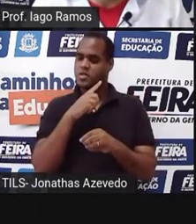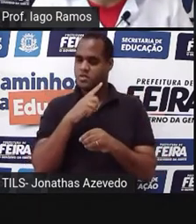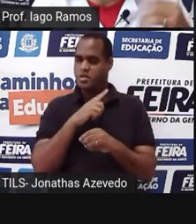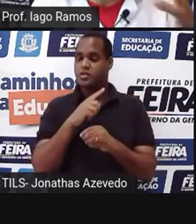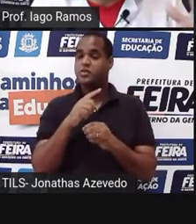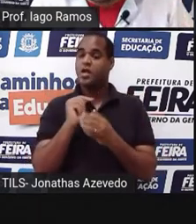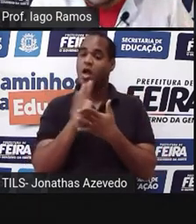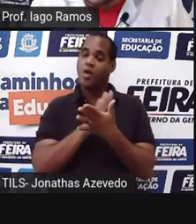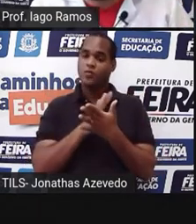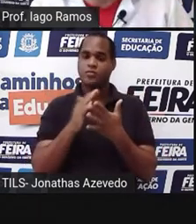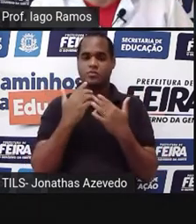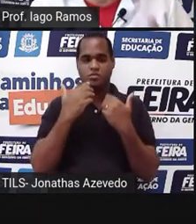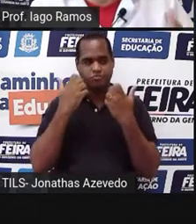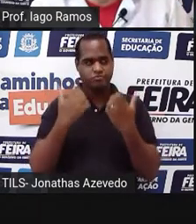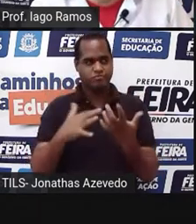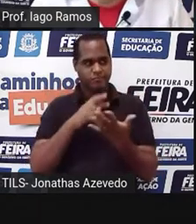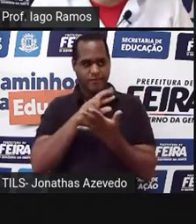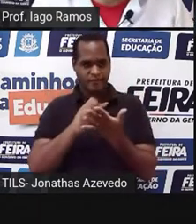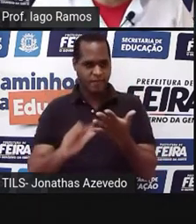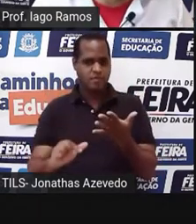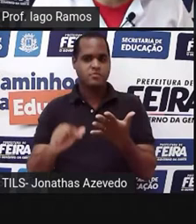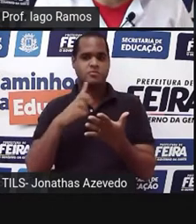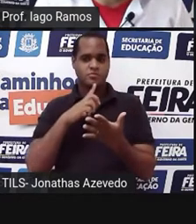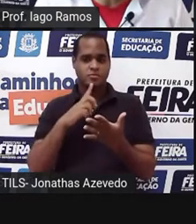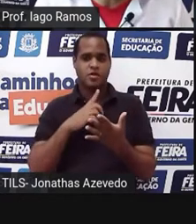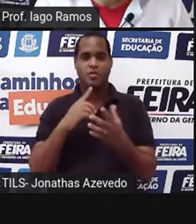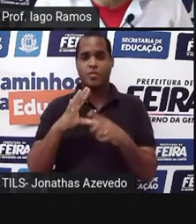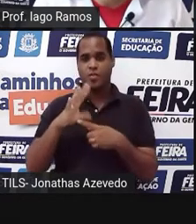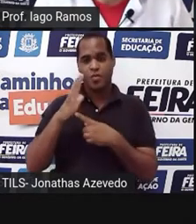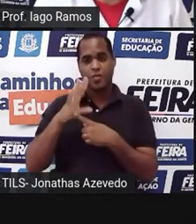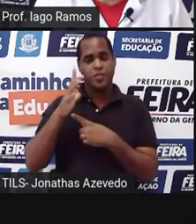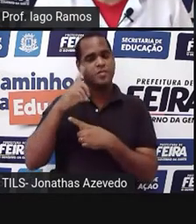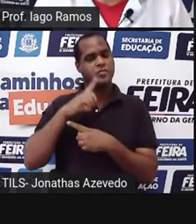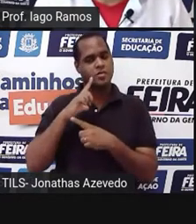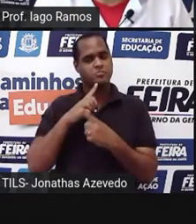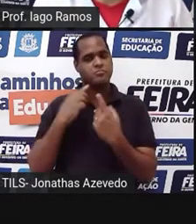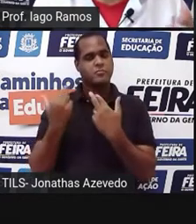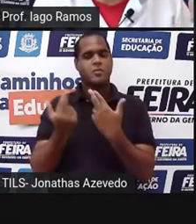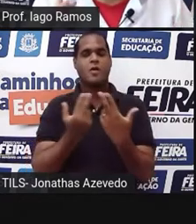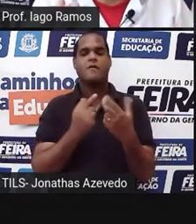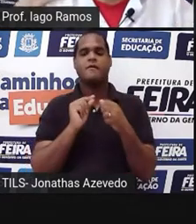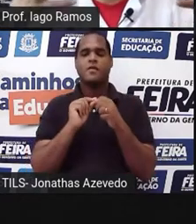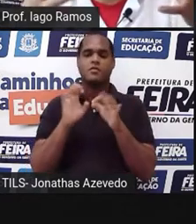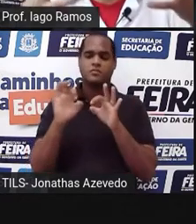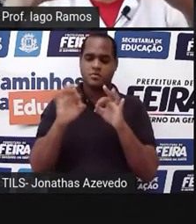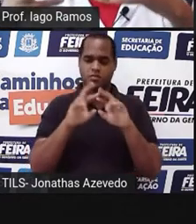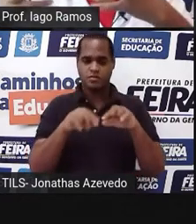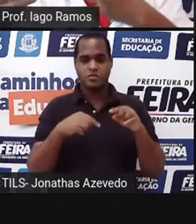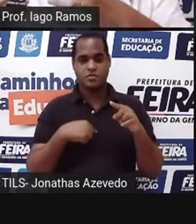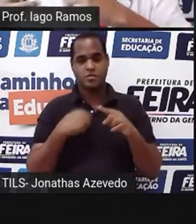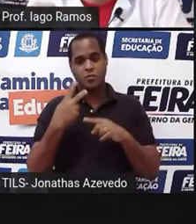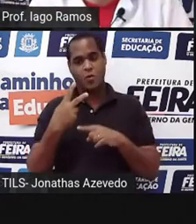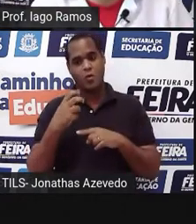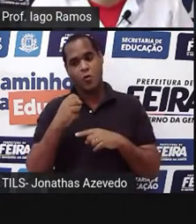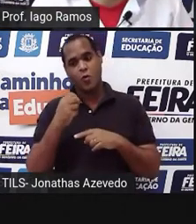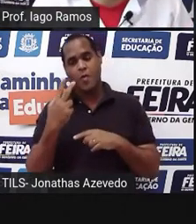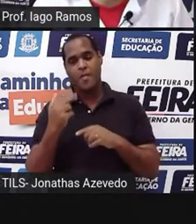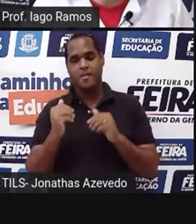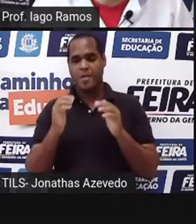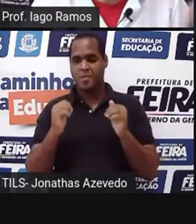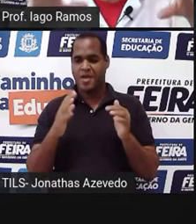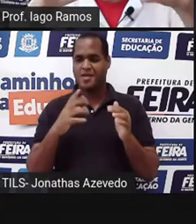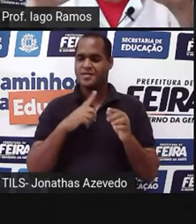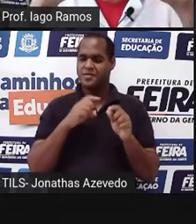Existem condições, existem critérios que fazem com que dois ou mais triângulos sejam